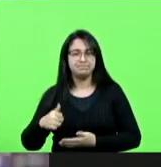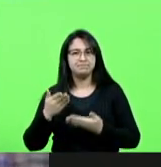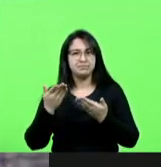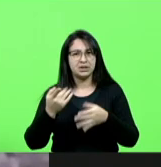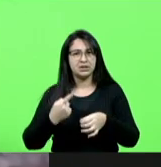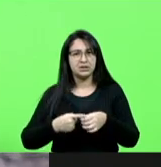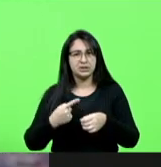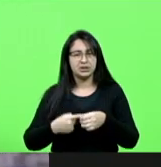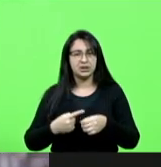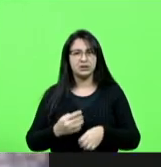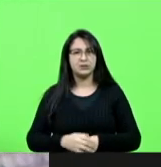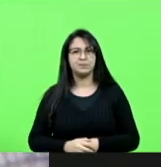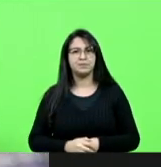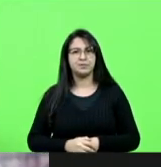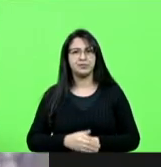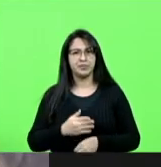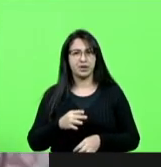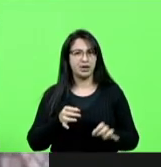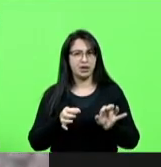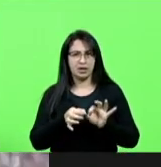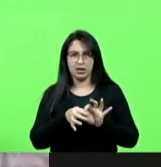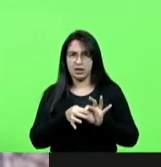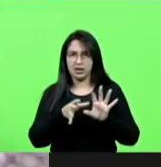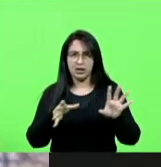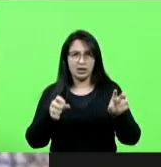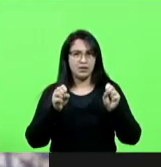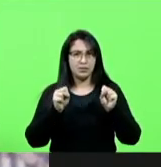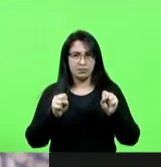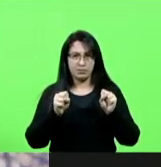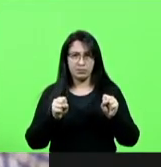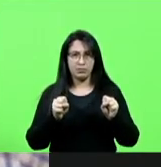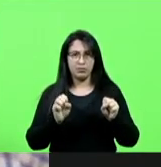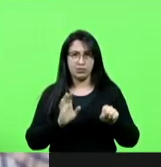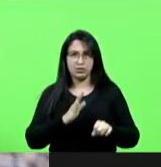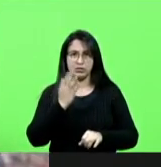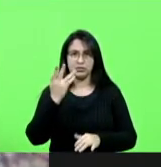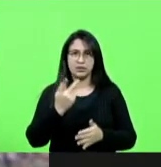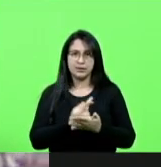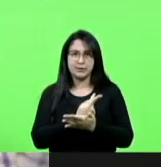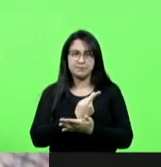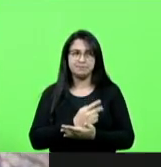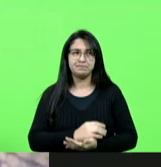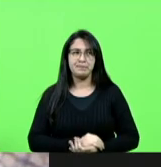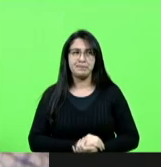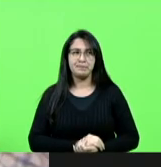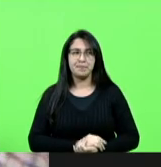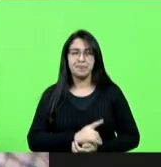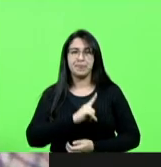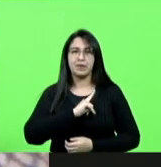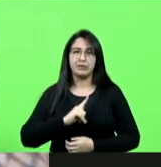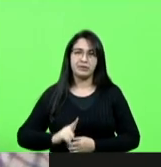esse secretário vai permitir que isso aconteça? Governador Carlos Moisés